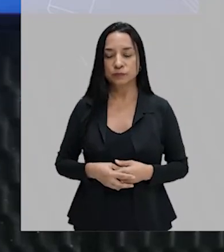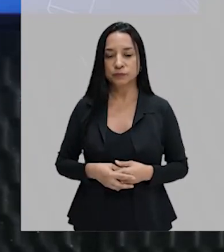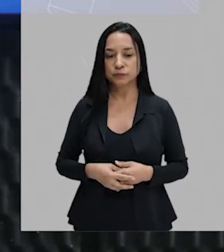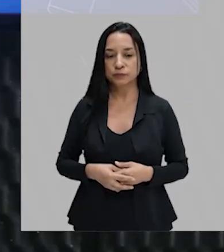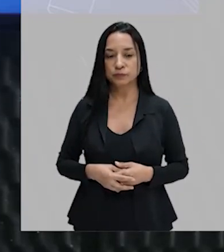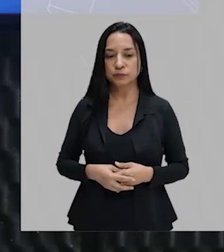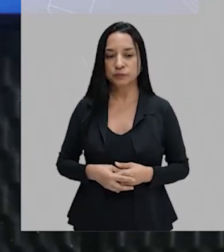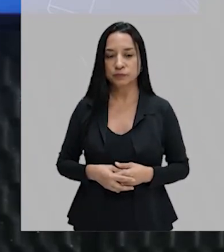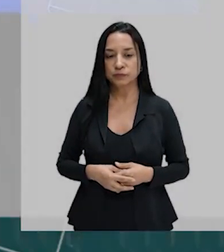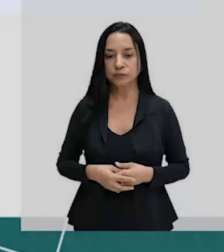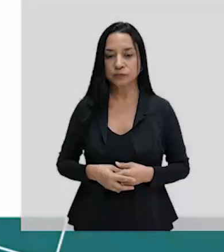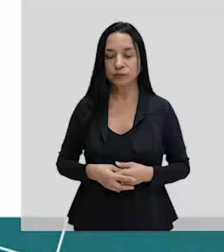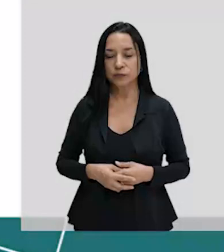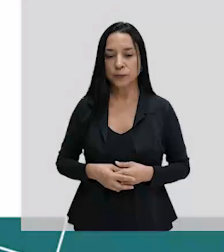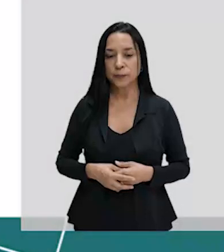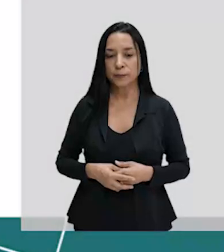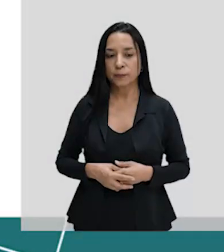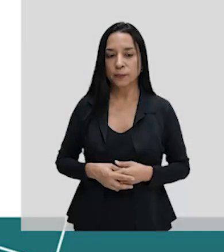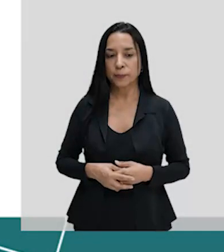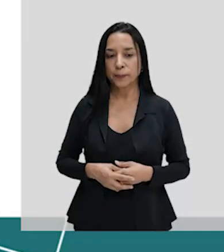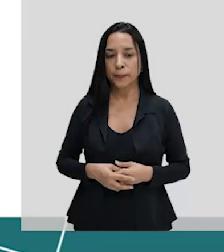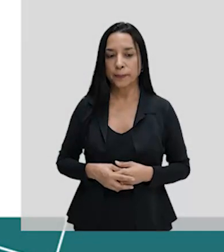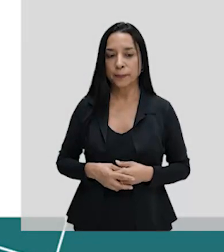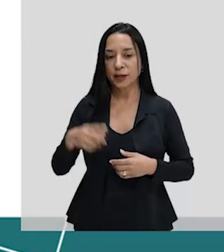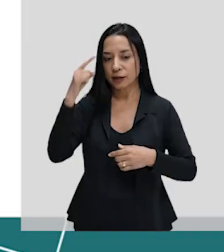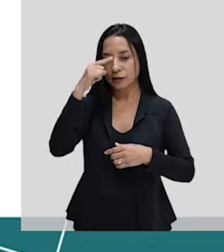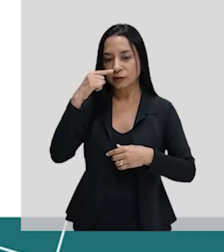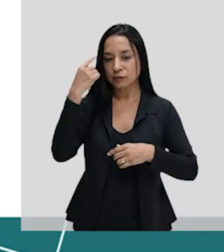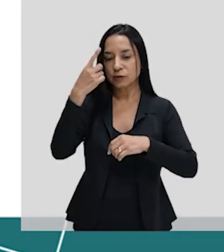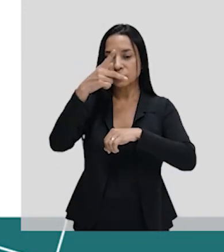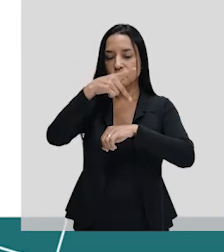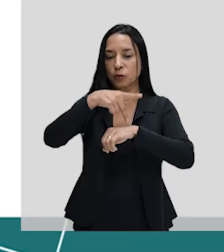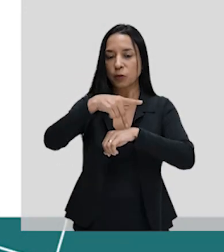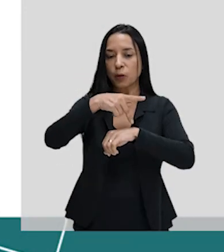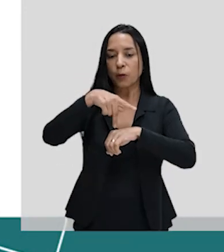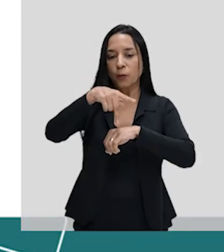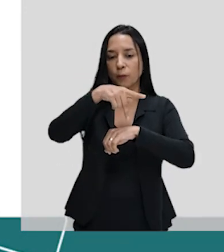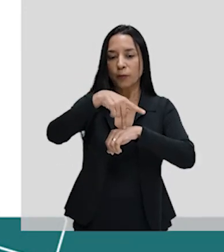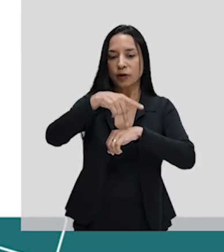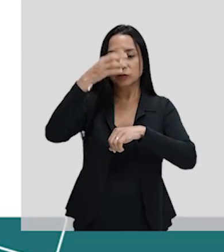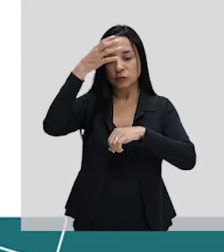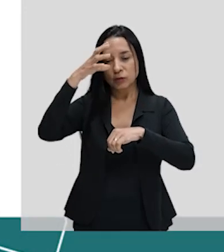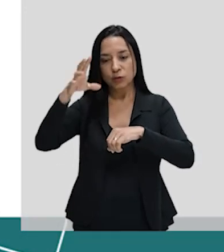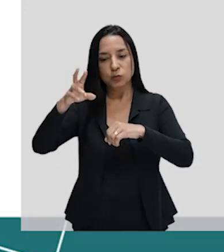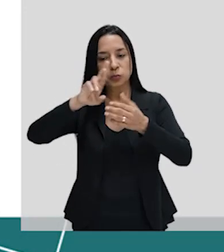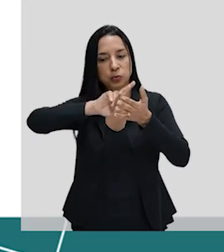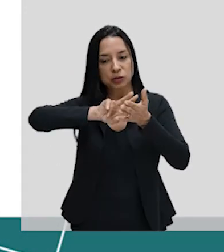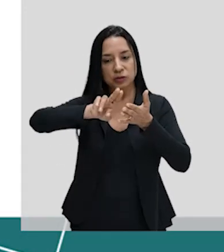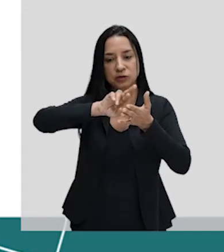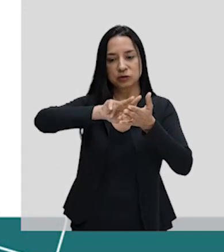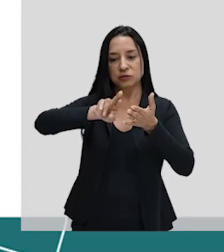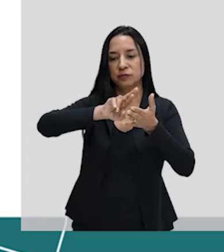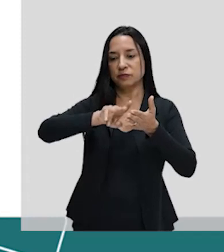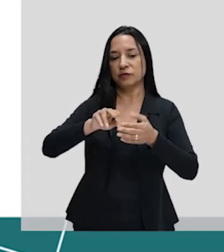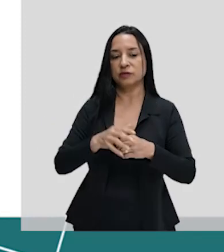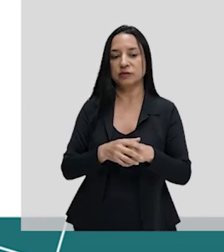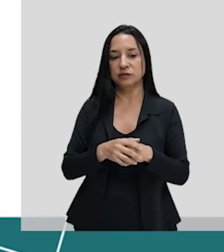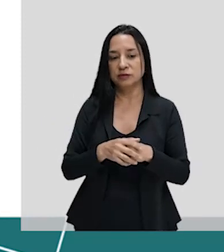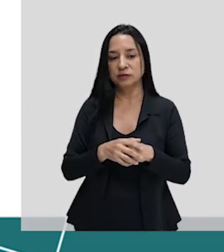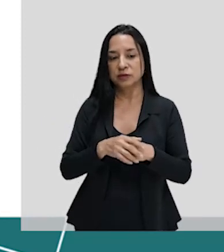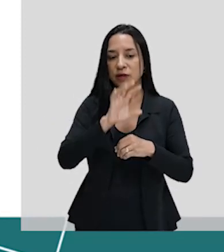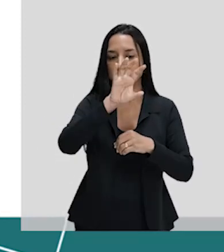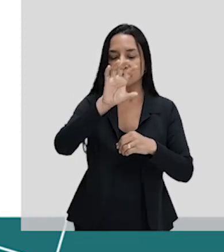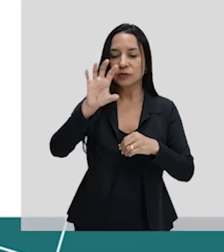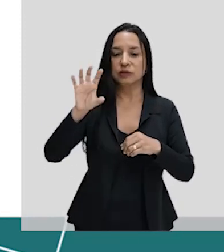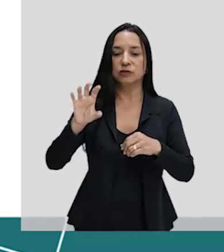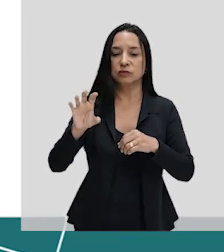Espanha. Então, segundo, sendo a Espanha um país com uma cultura historicamente diversa, devido às suas regiões, apresenta as